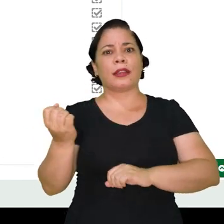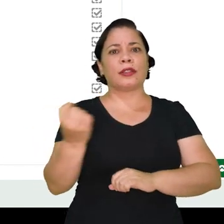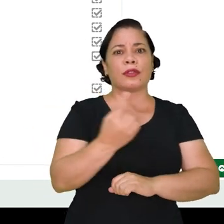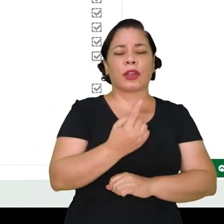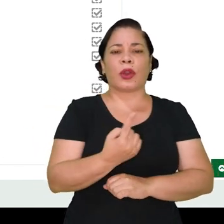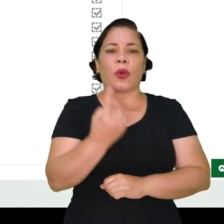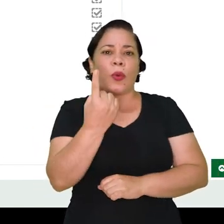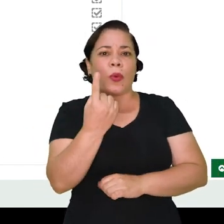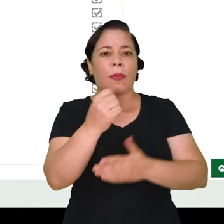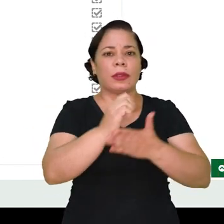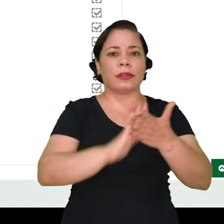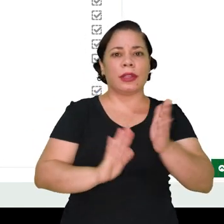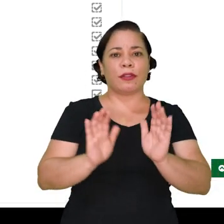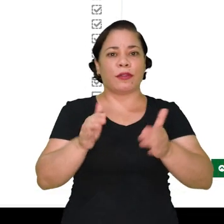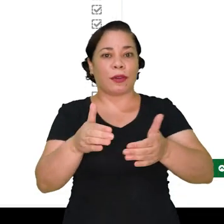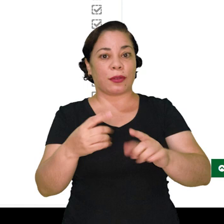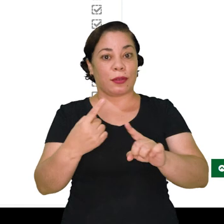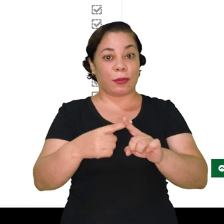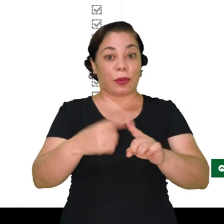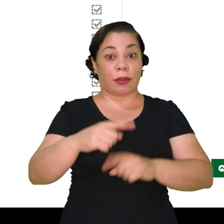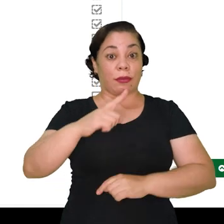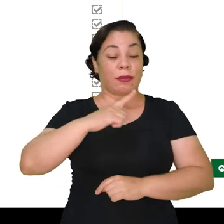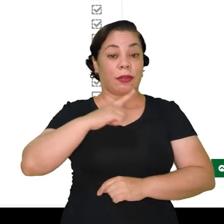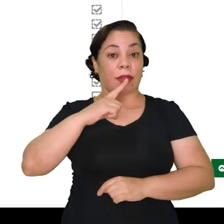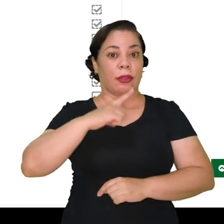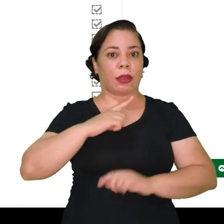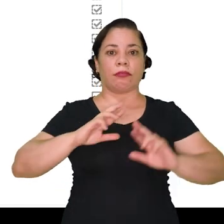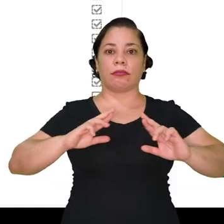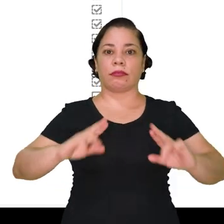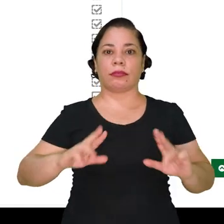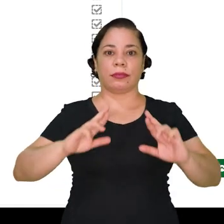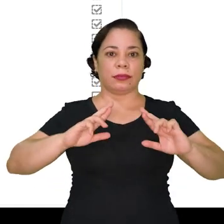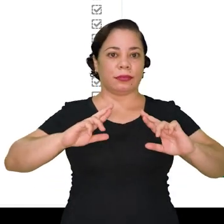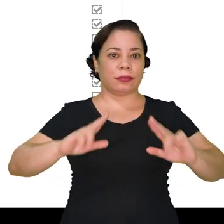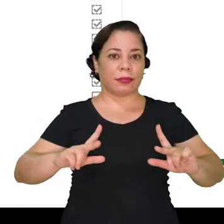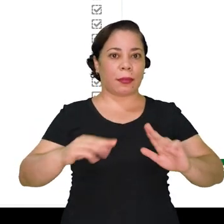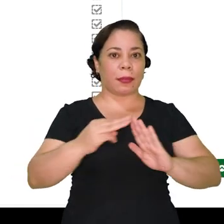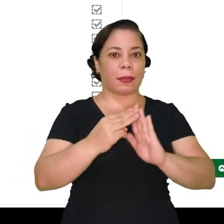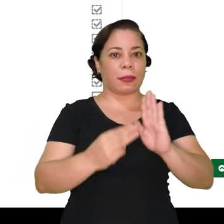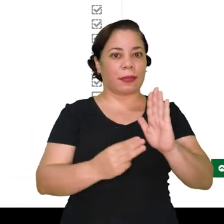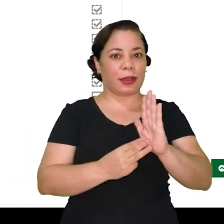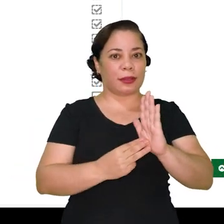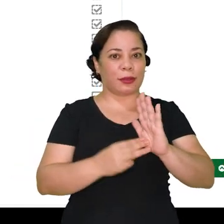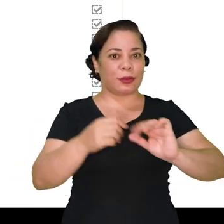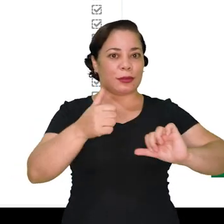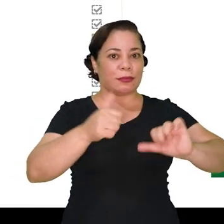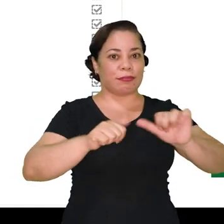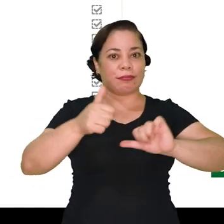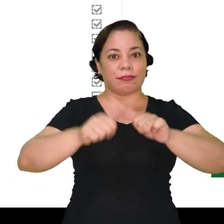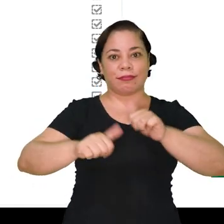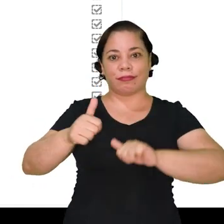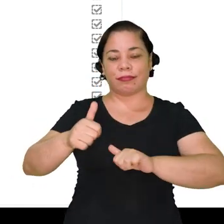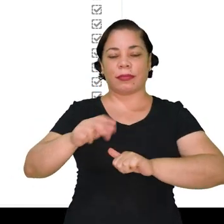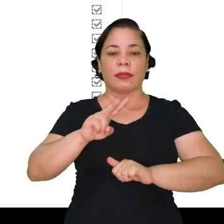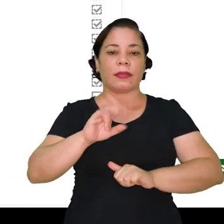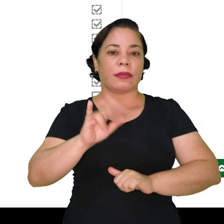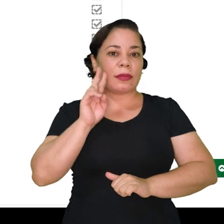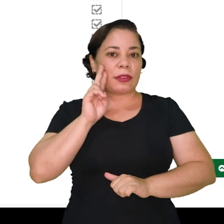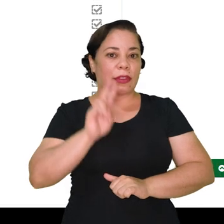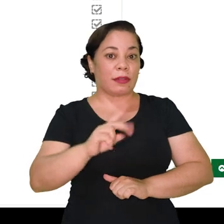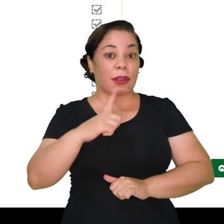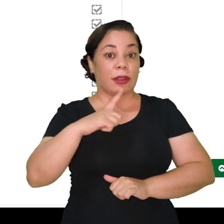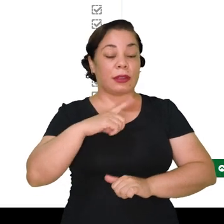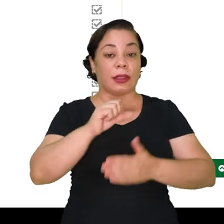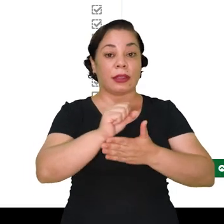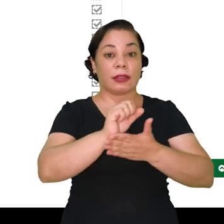tarefa, mais de um fórum? Porque nesse caso, existe diferença nos métodos de avaliação. Então, você vai